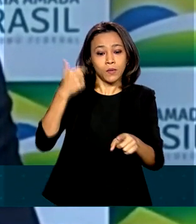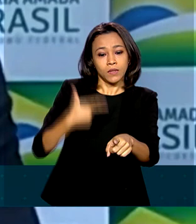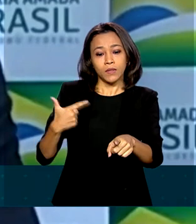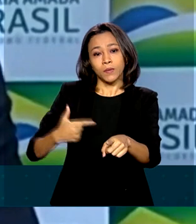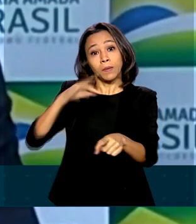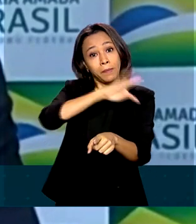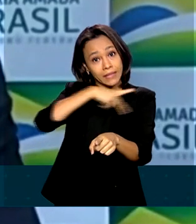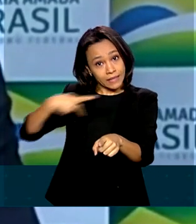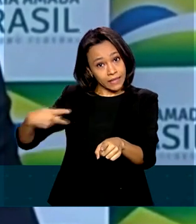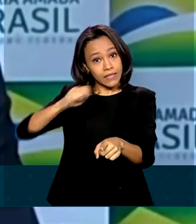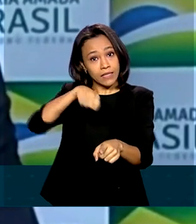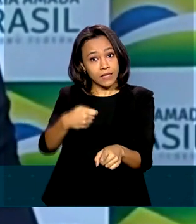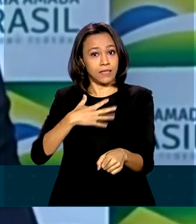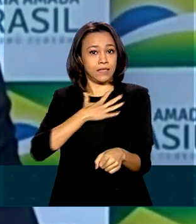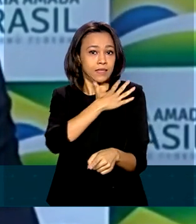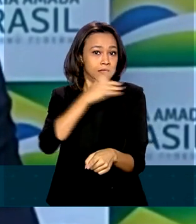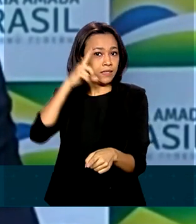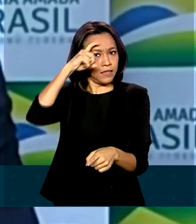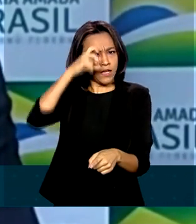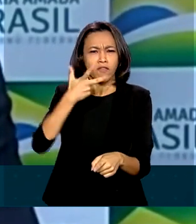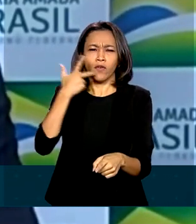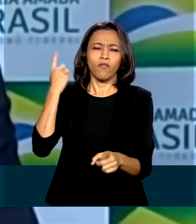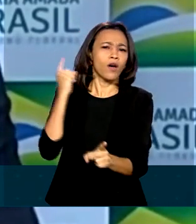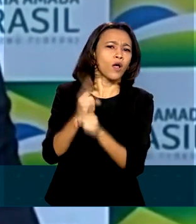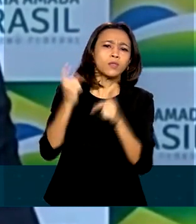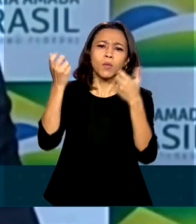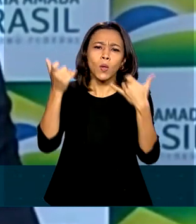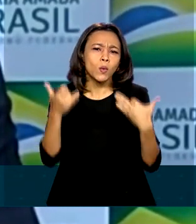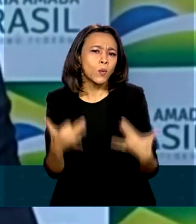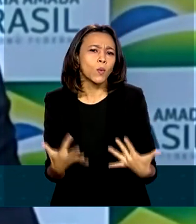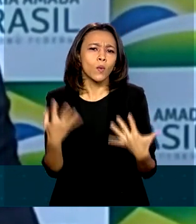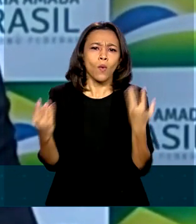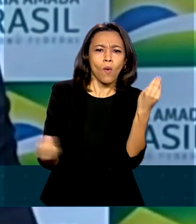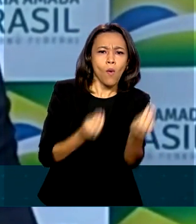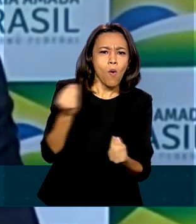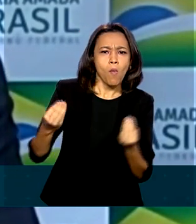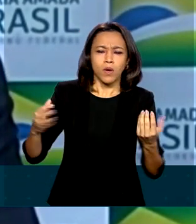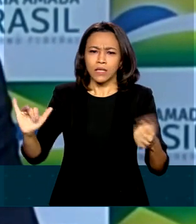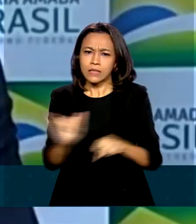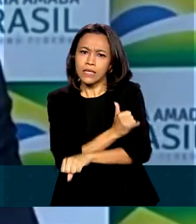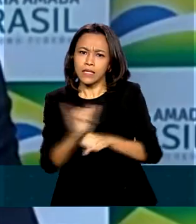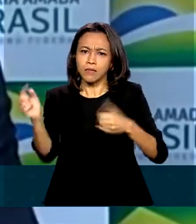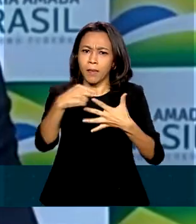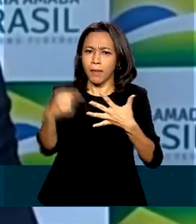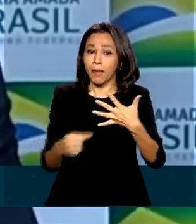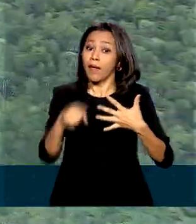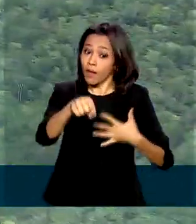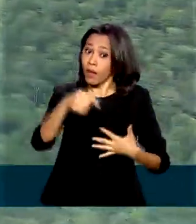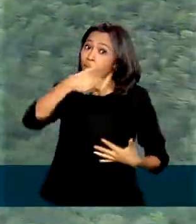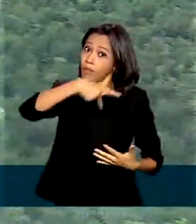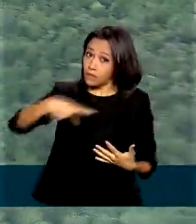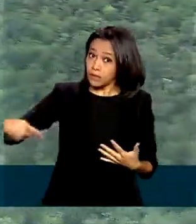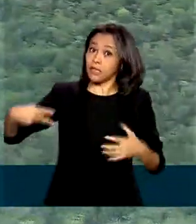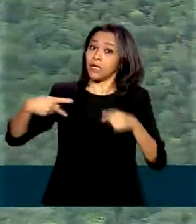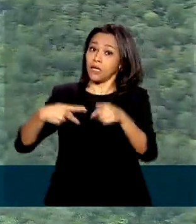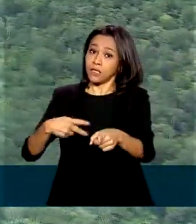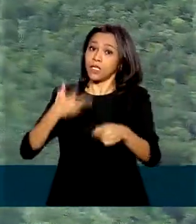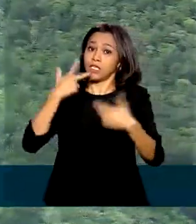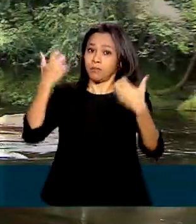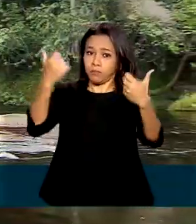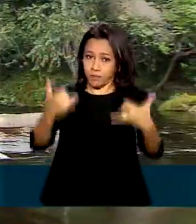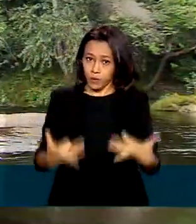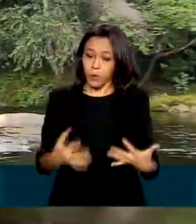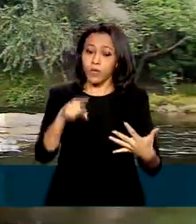encontro para falar sobre as ações do Conselho da Amazônia. Mourão, que também preside o Conselho, destacou que o meio